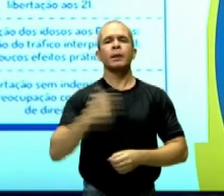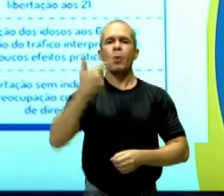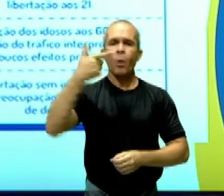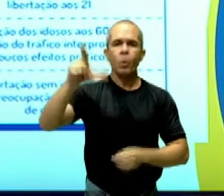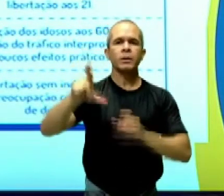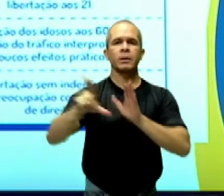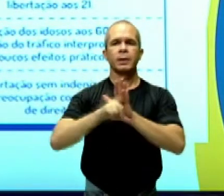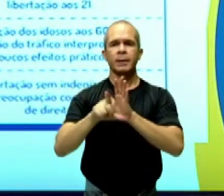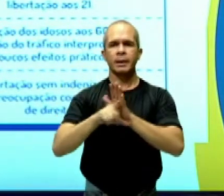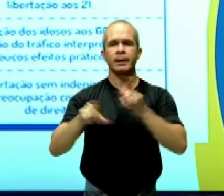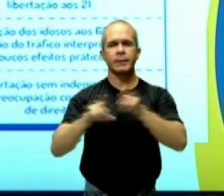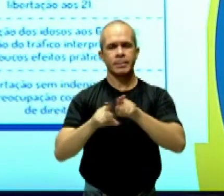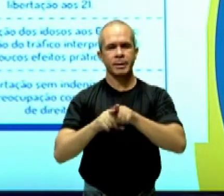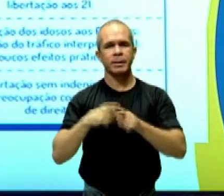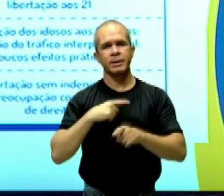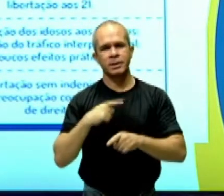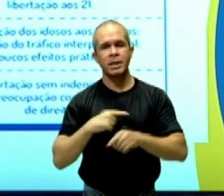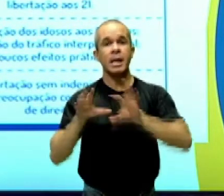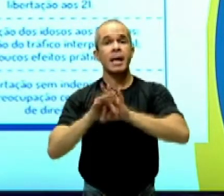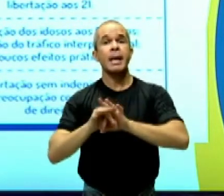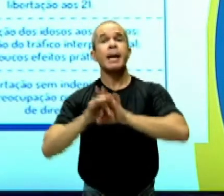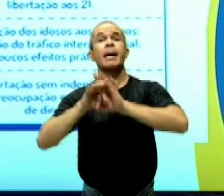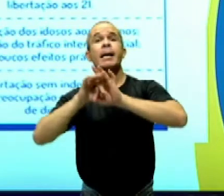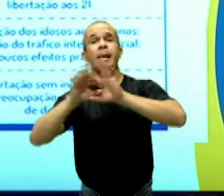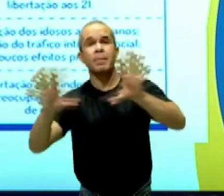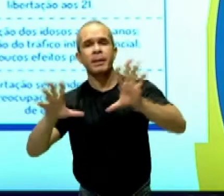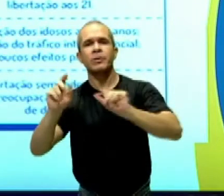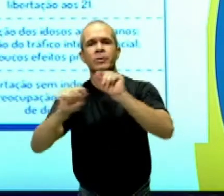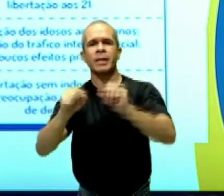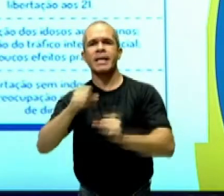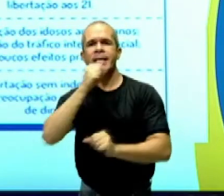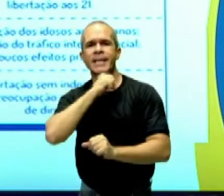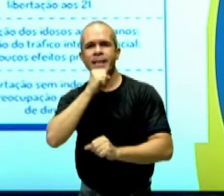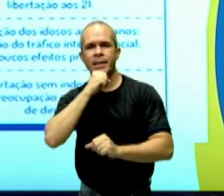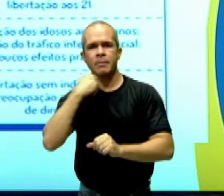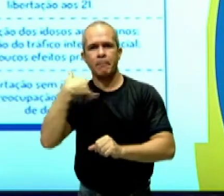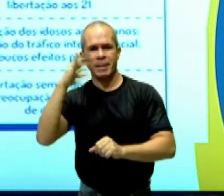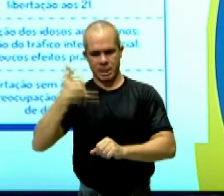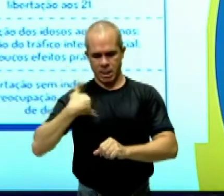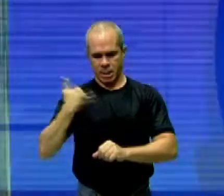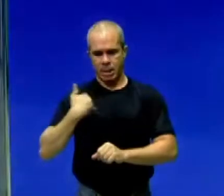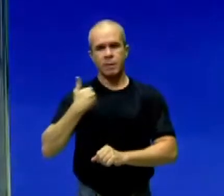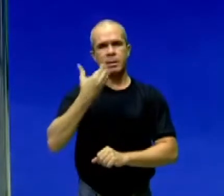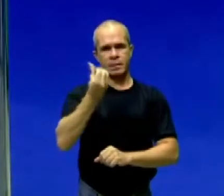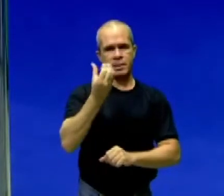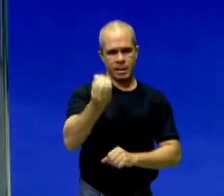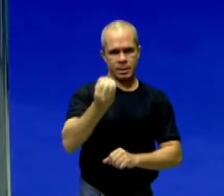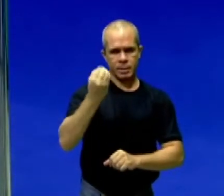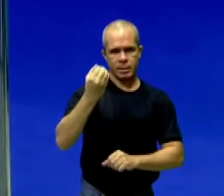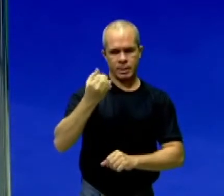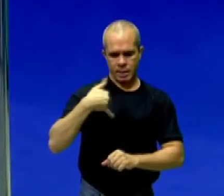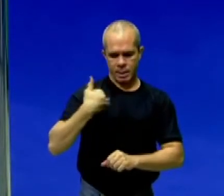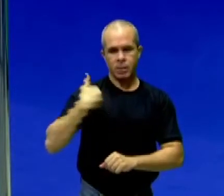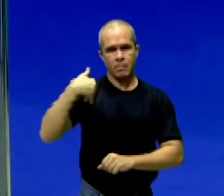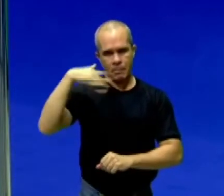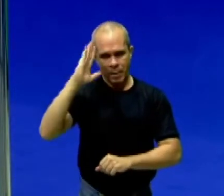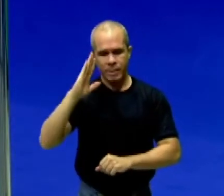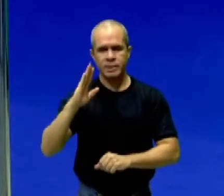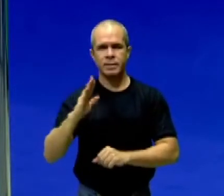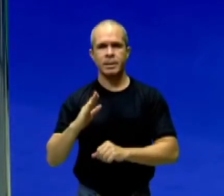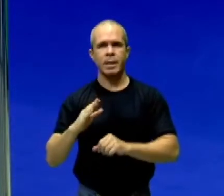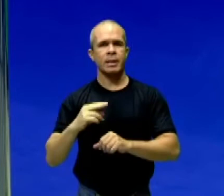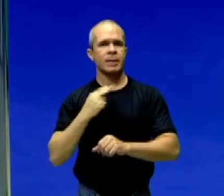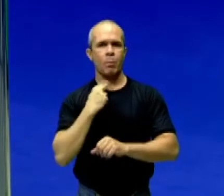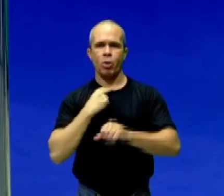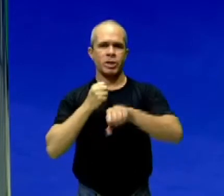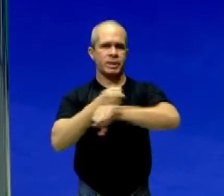Sexagenários, que era dada a libertação dos idosos com mais de 60 anos. É fato que a maioria dos escravos não